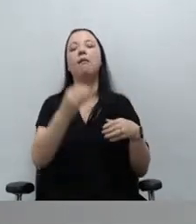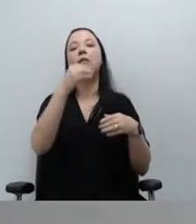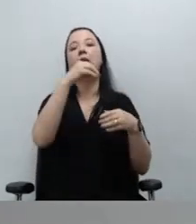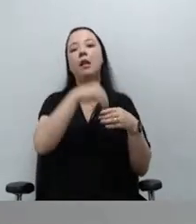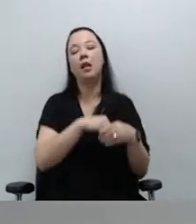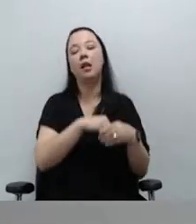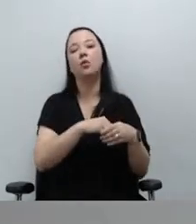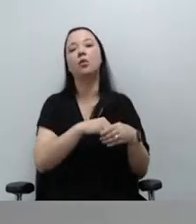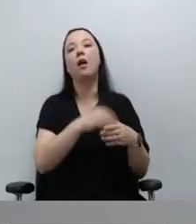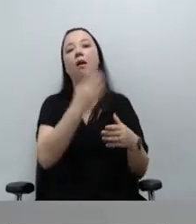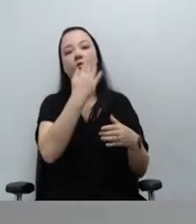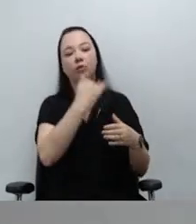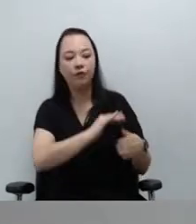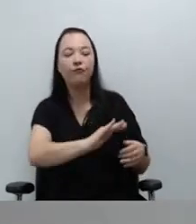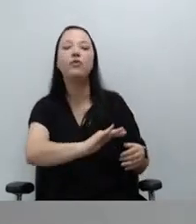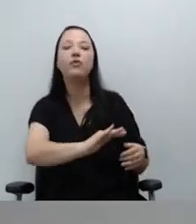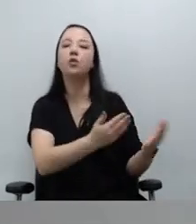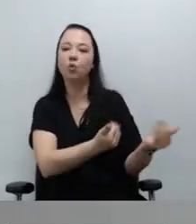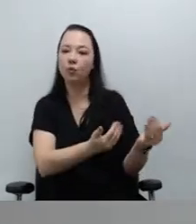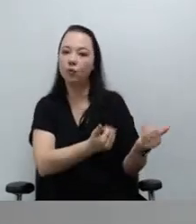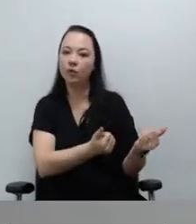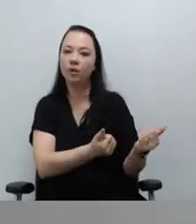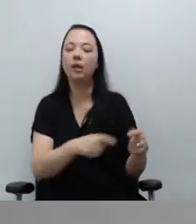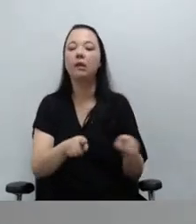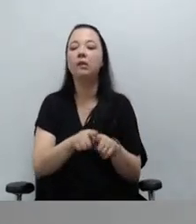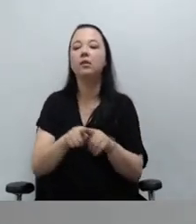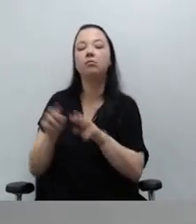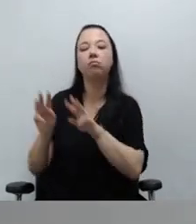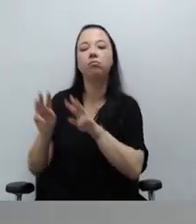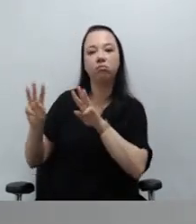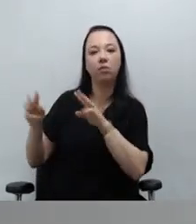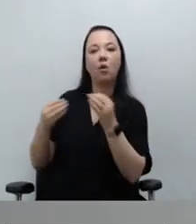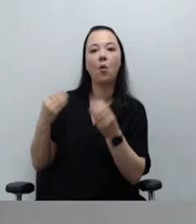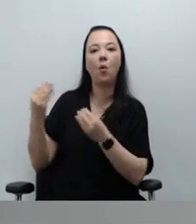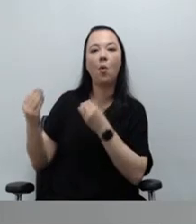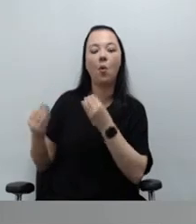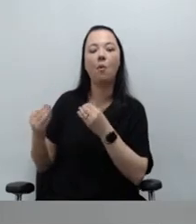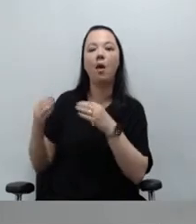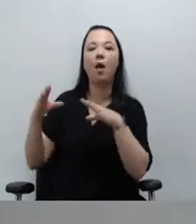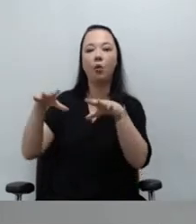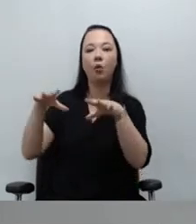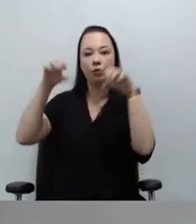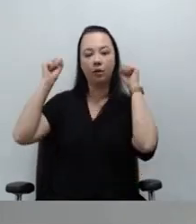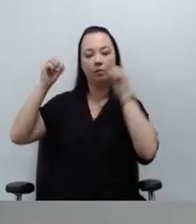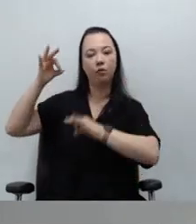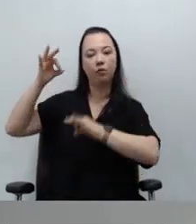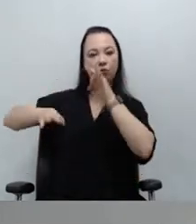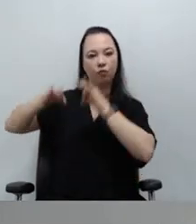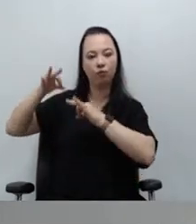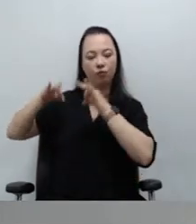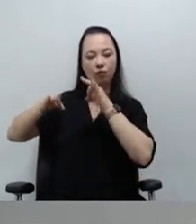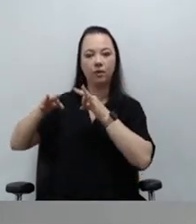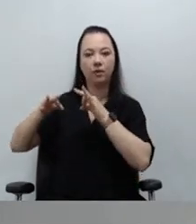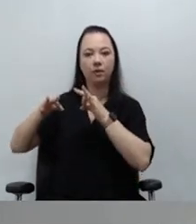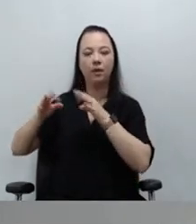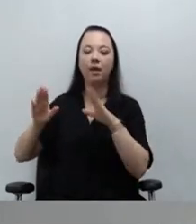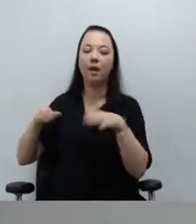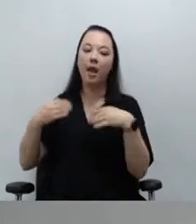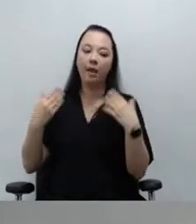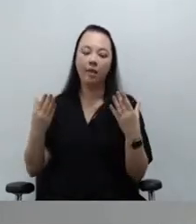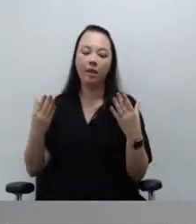olhando o site sobre a produtividade do Tribunal de Justiça e ligando nessas próprias comarcas,